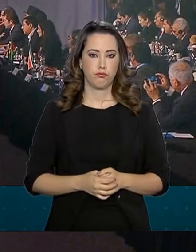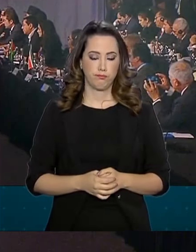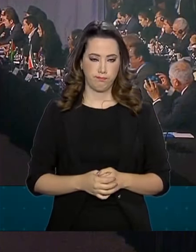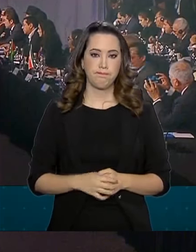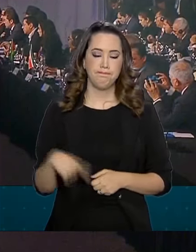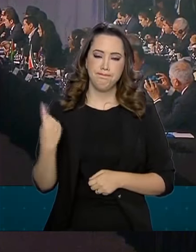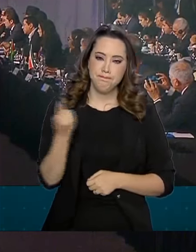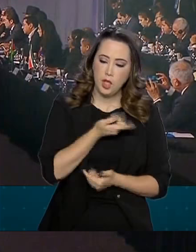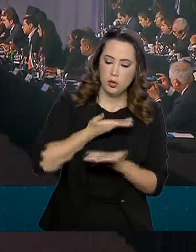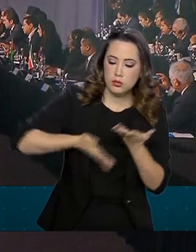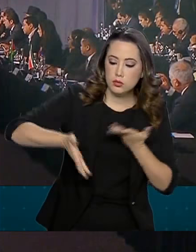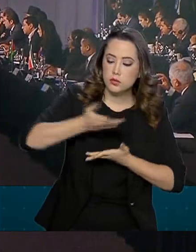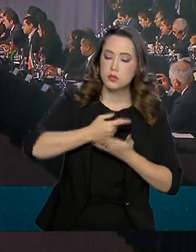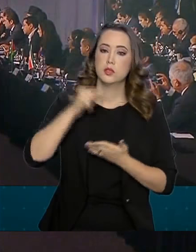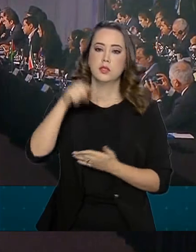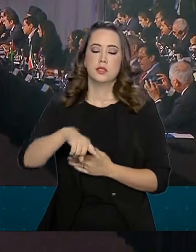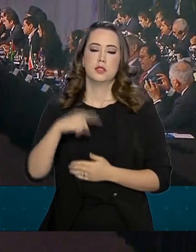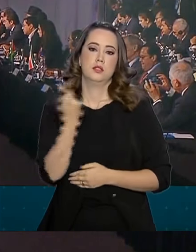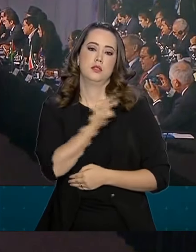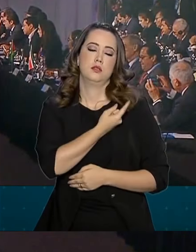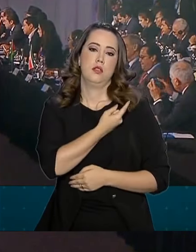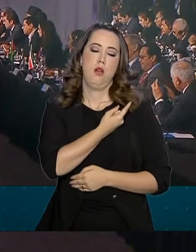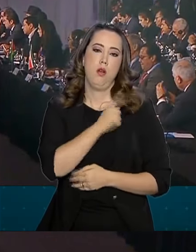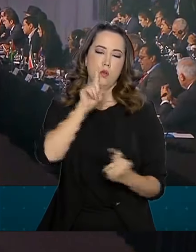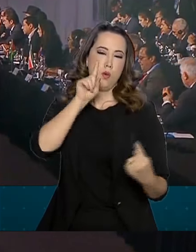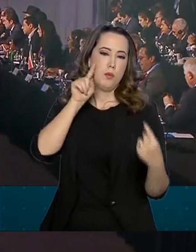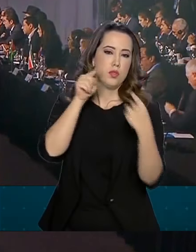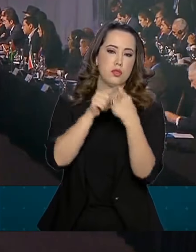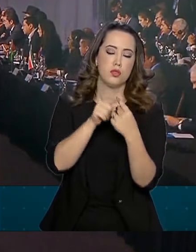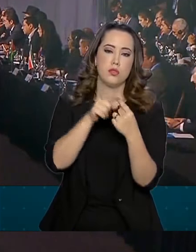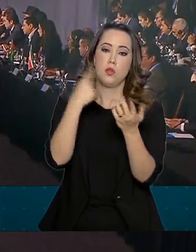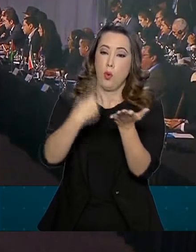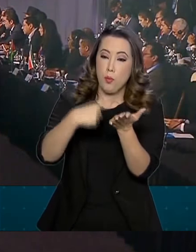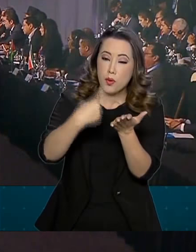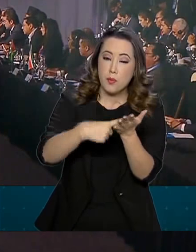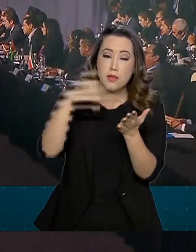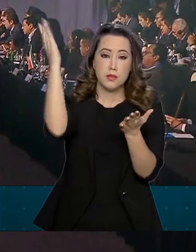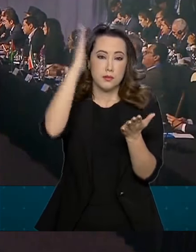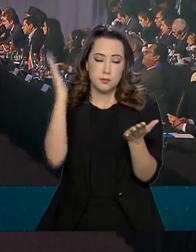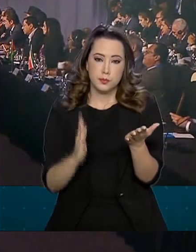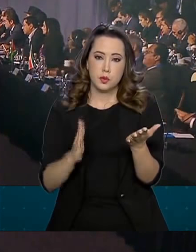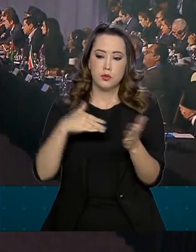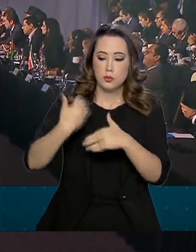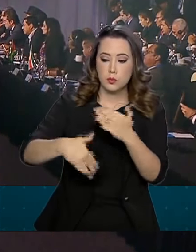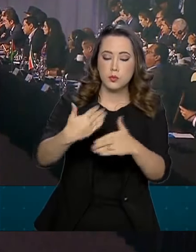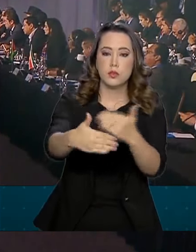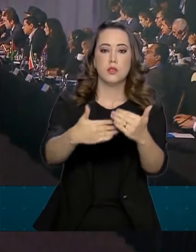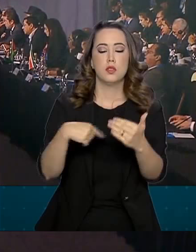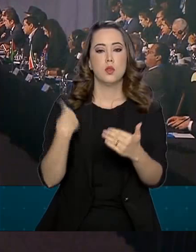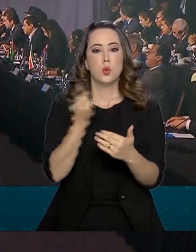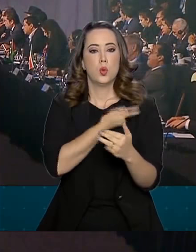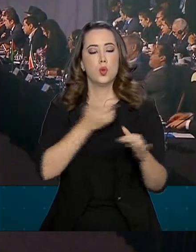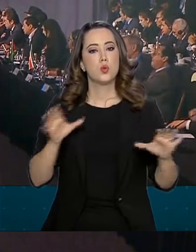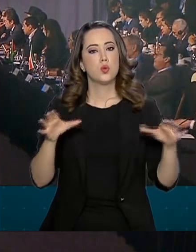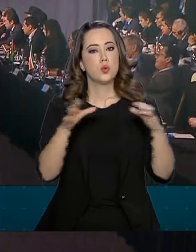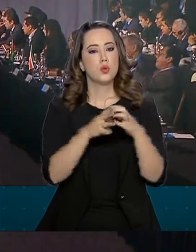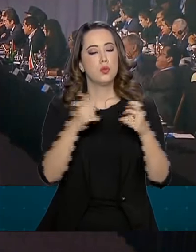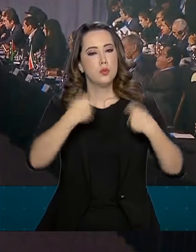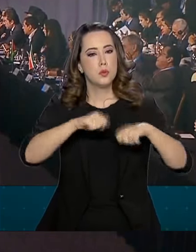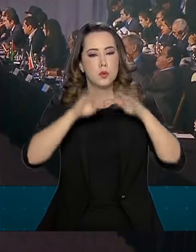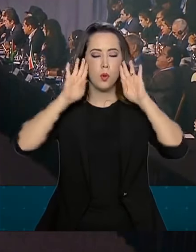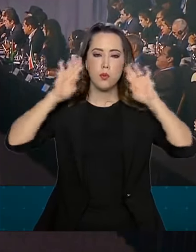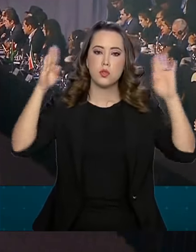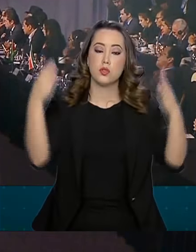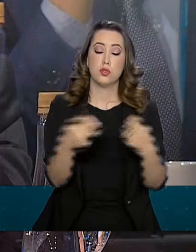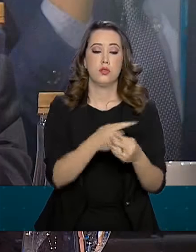Compartilhamos aqui, entre nós, a visão de que, para cumprir o seu papel de motor do desenvolvimento, o nosso bloco deve concentrar